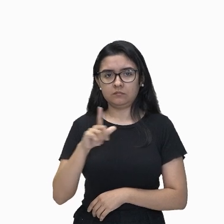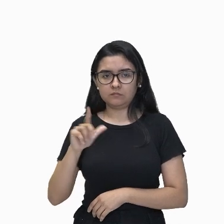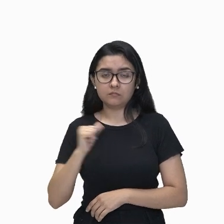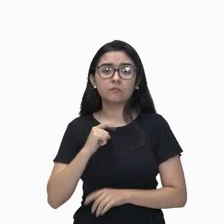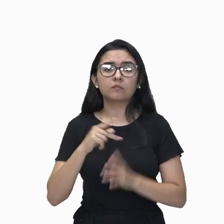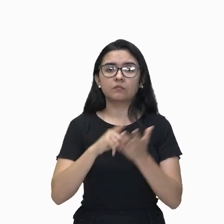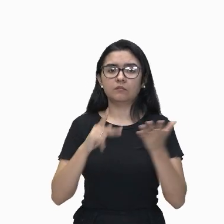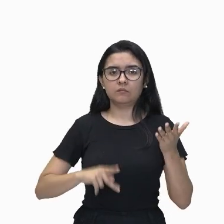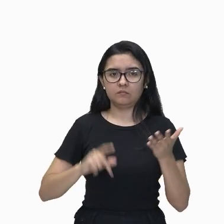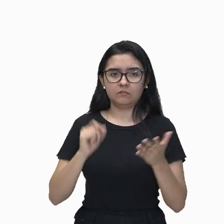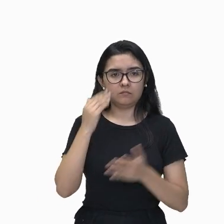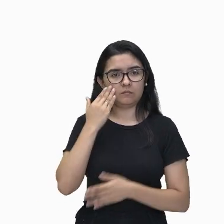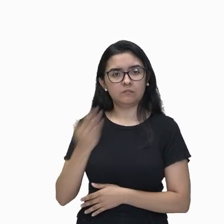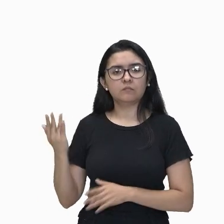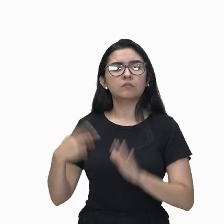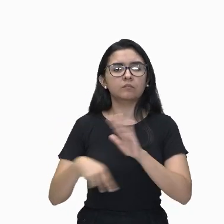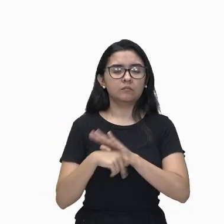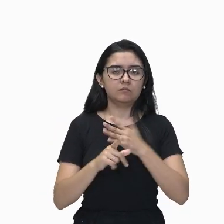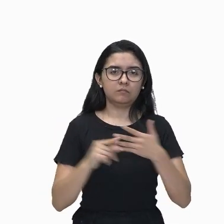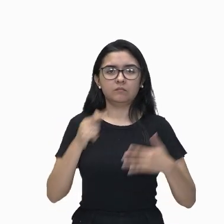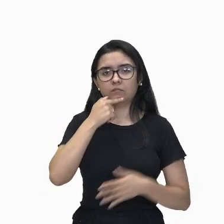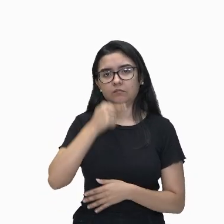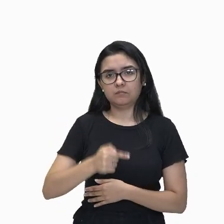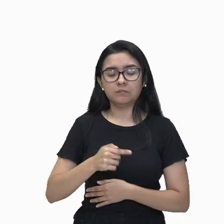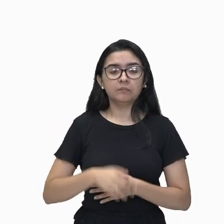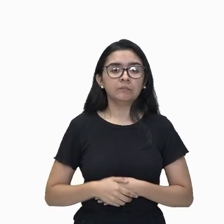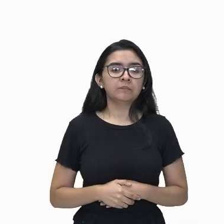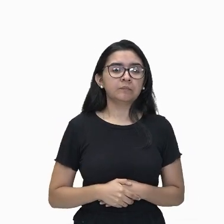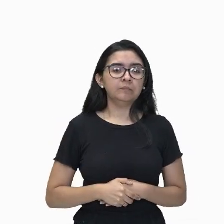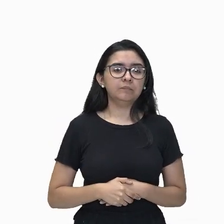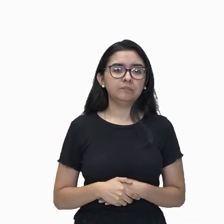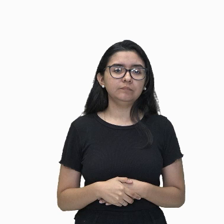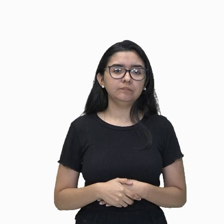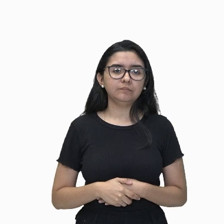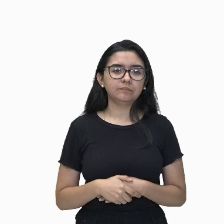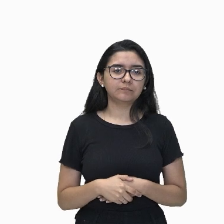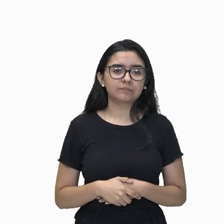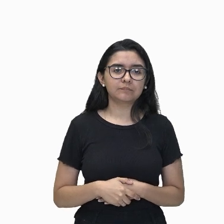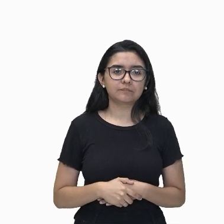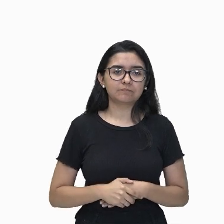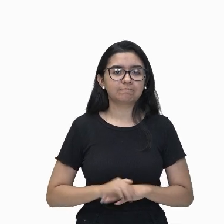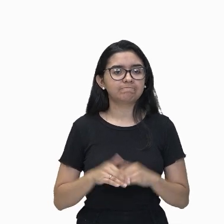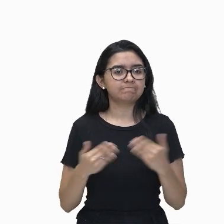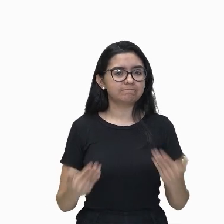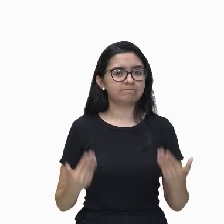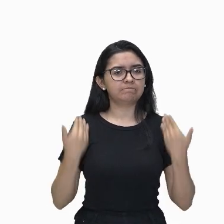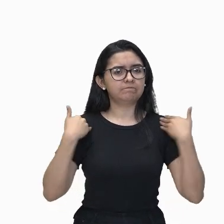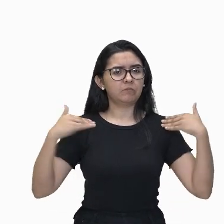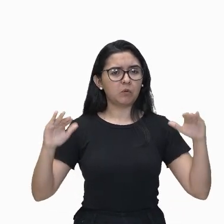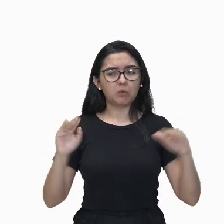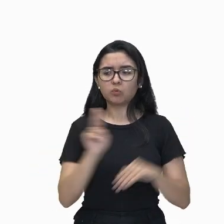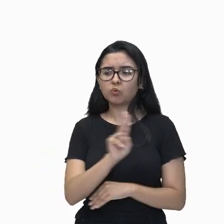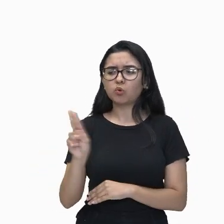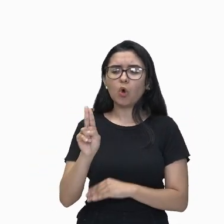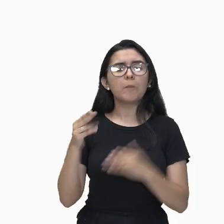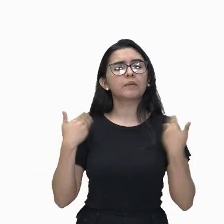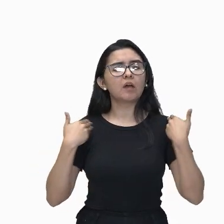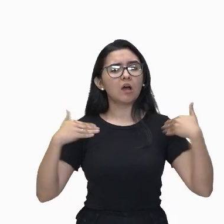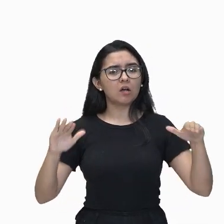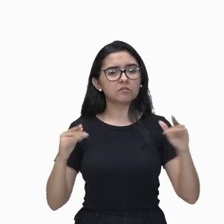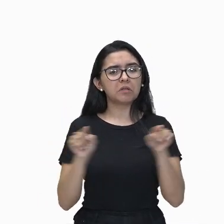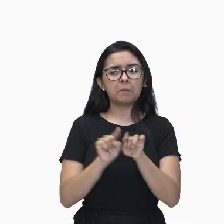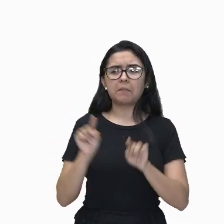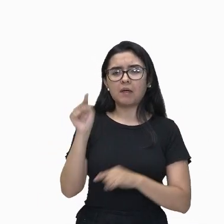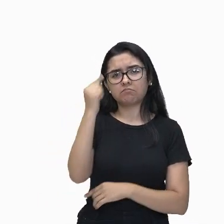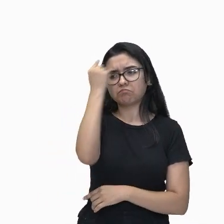poema de Gregório de Matos. Então vamos lá. Anjo no nome, anjo angélica na